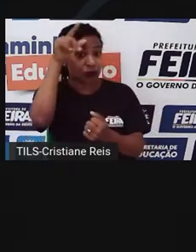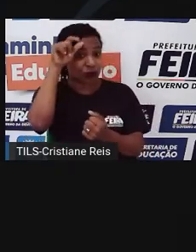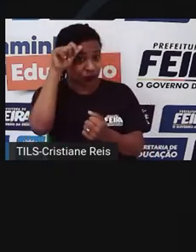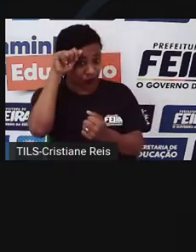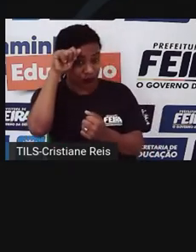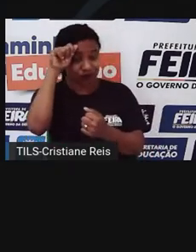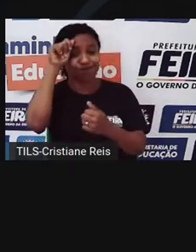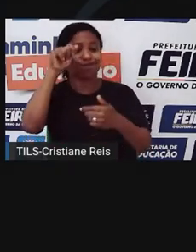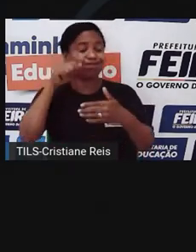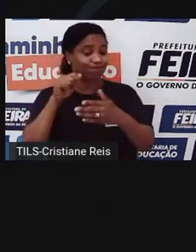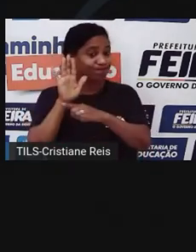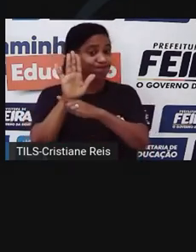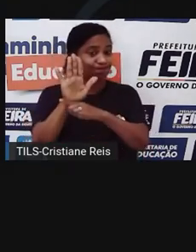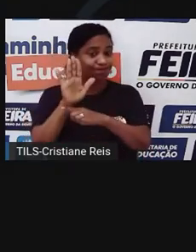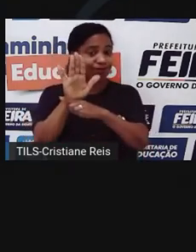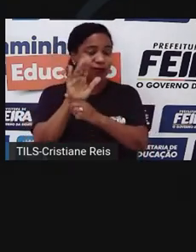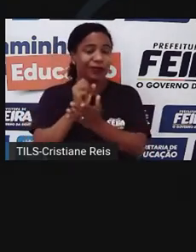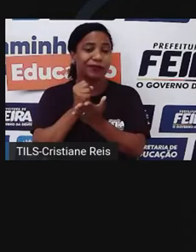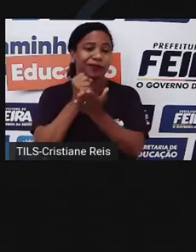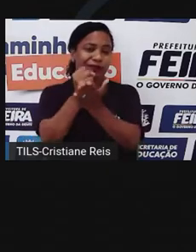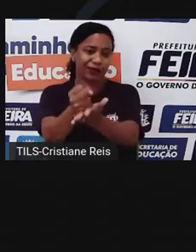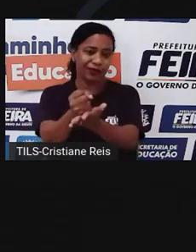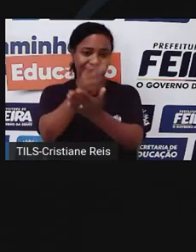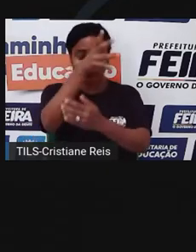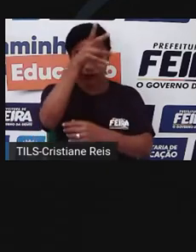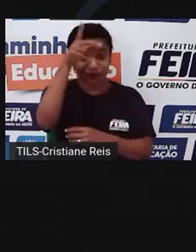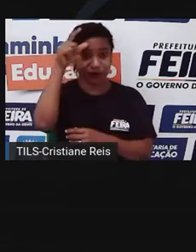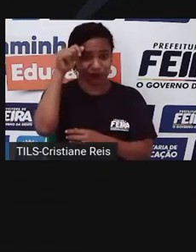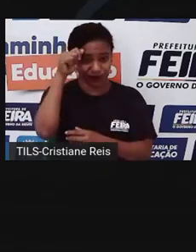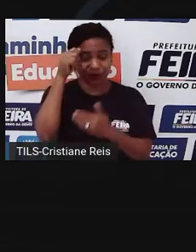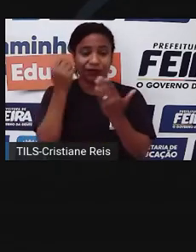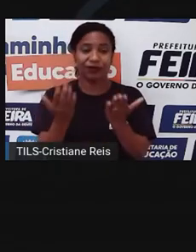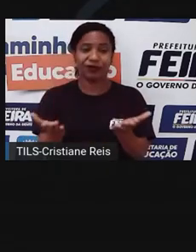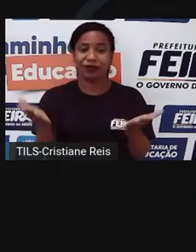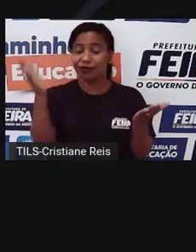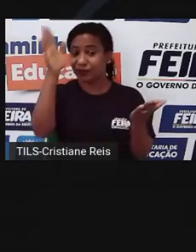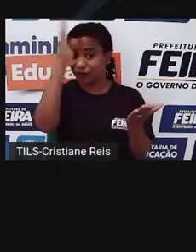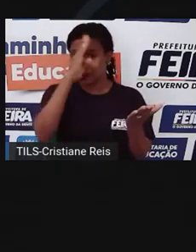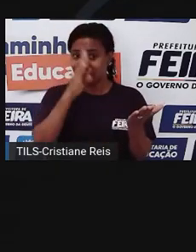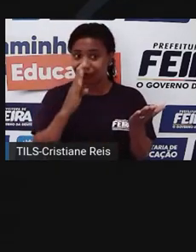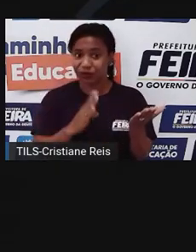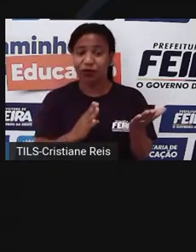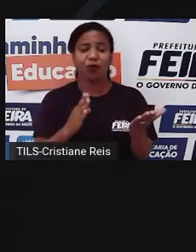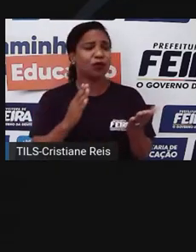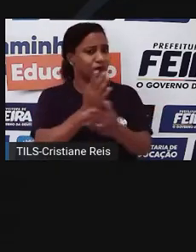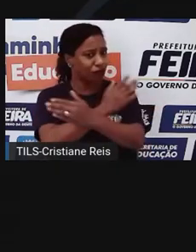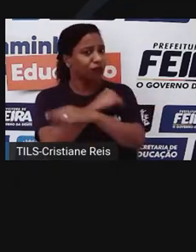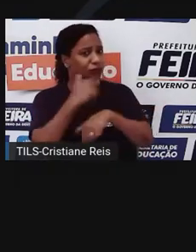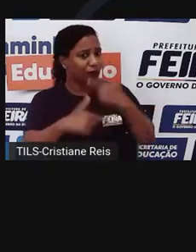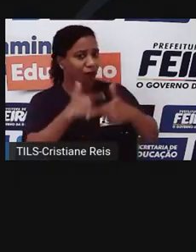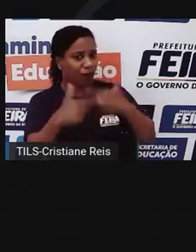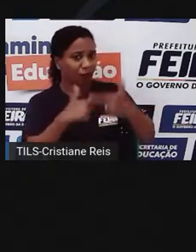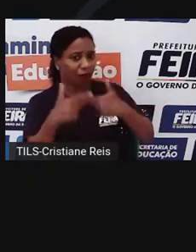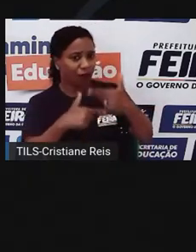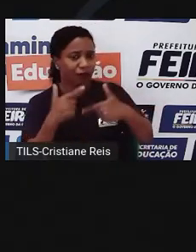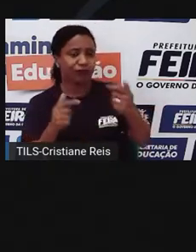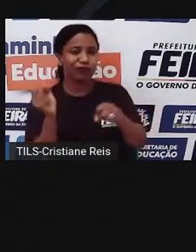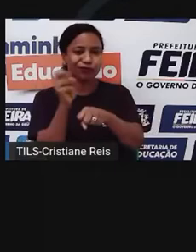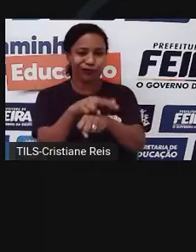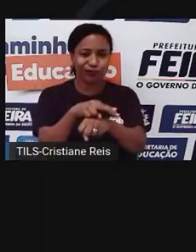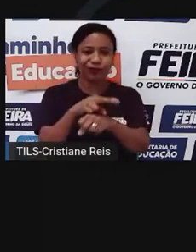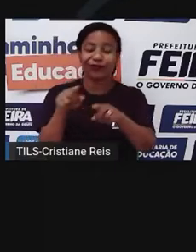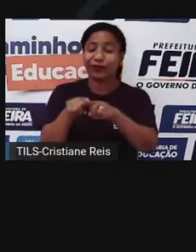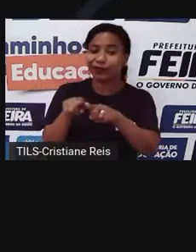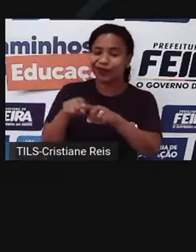é possível, isso traz lucro para o Brasil, a geração de empregos promove o aumento da produtividade